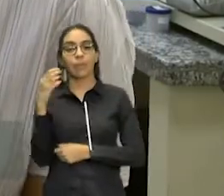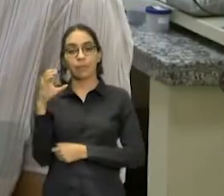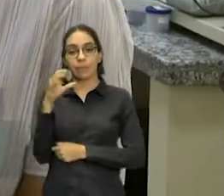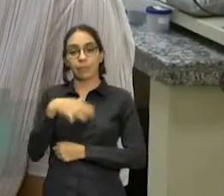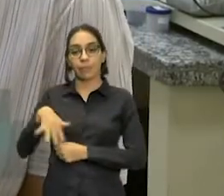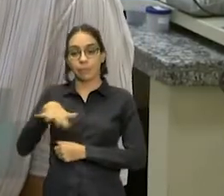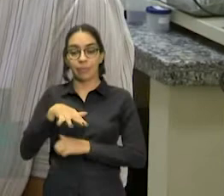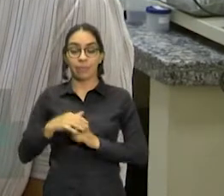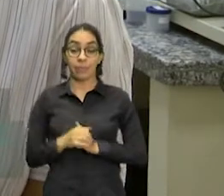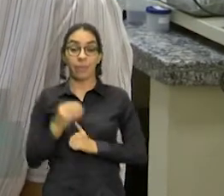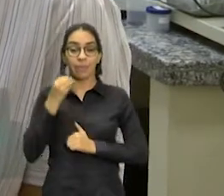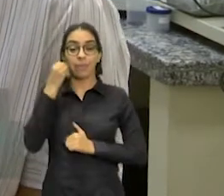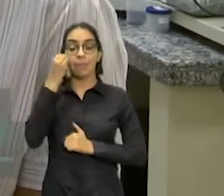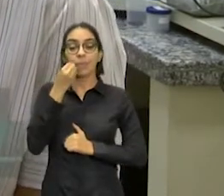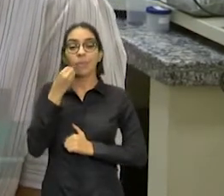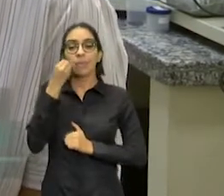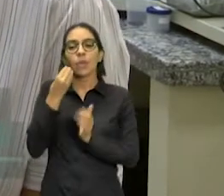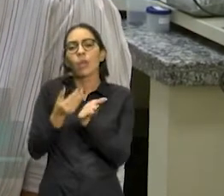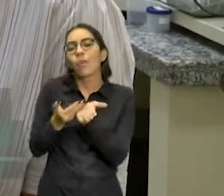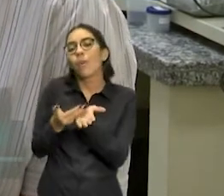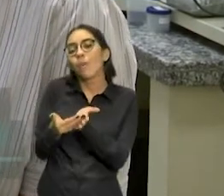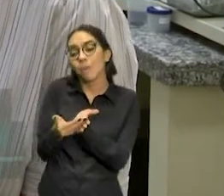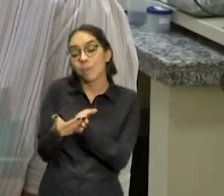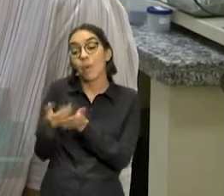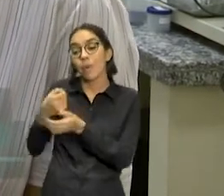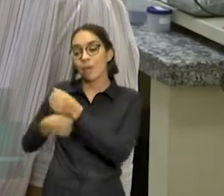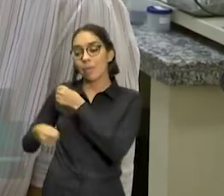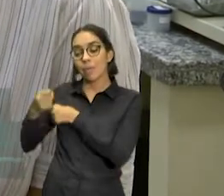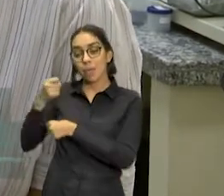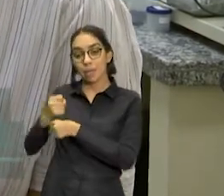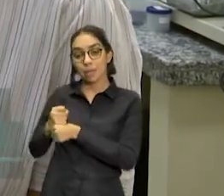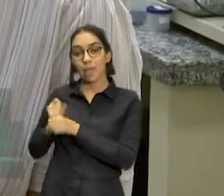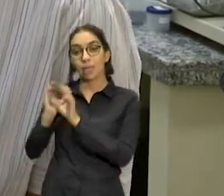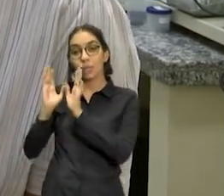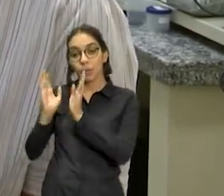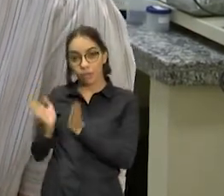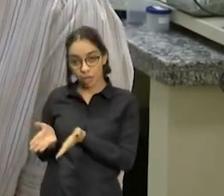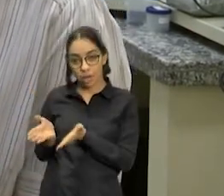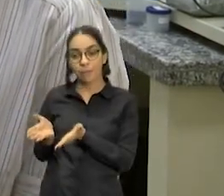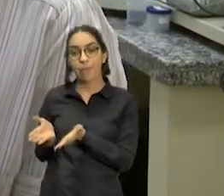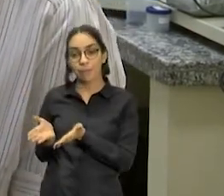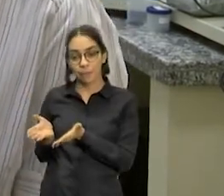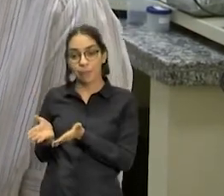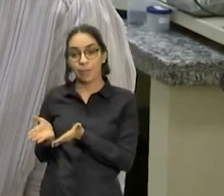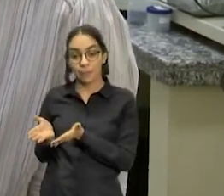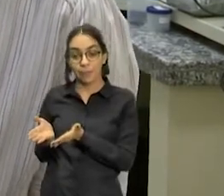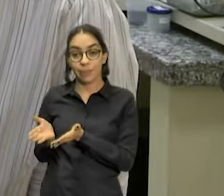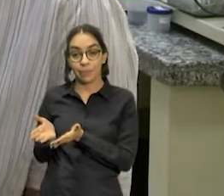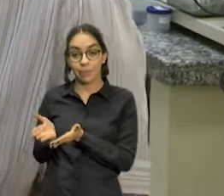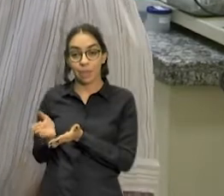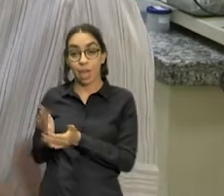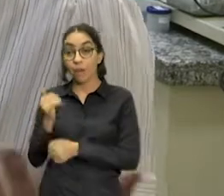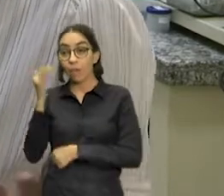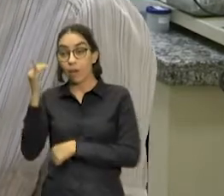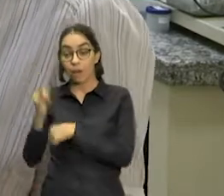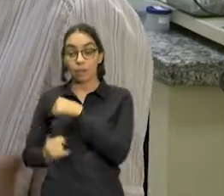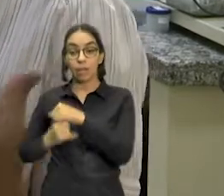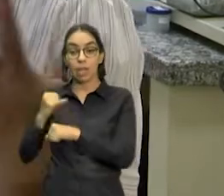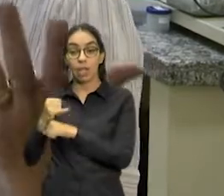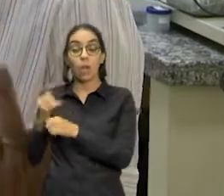começando. No final do ano passado, o consulado britânico abriu uma chamada para propostas que